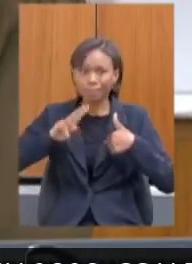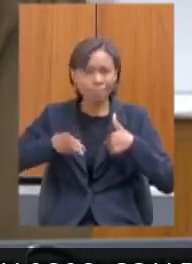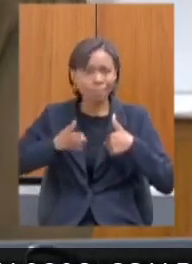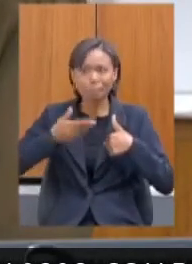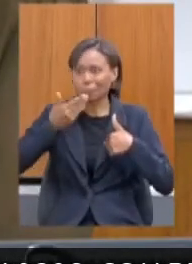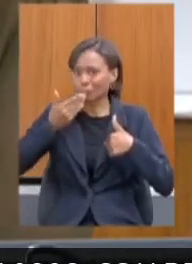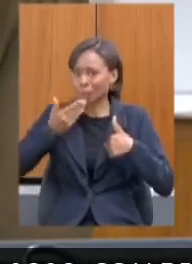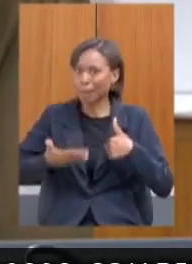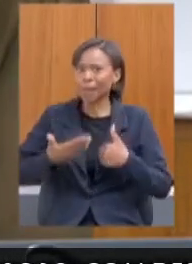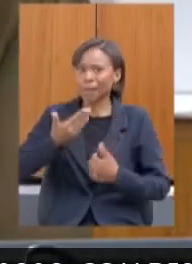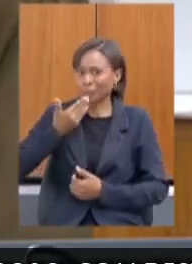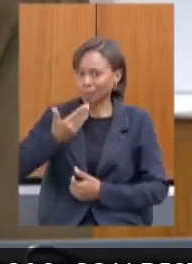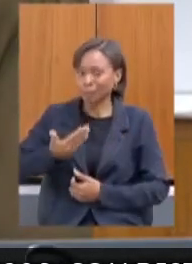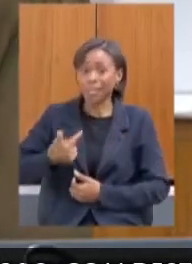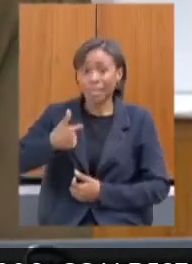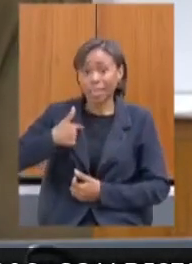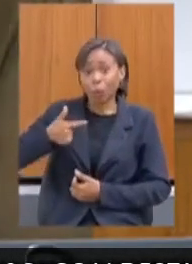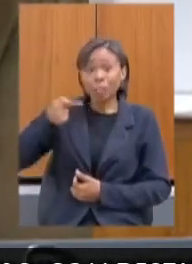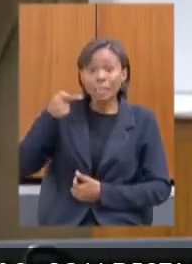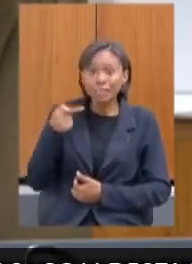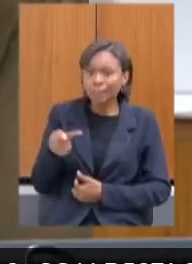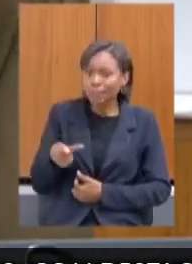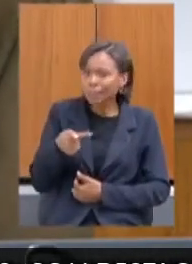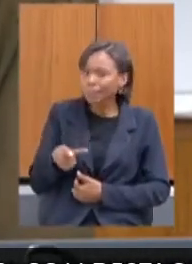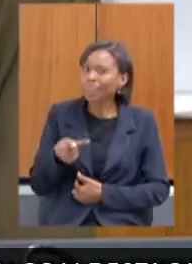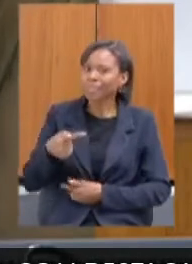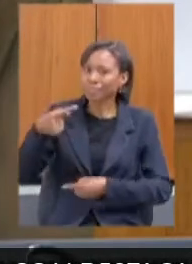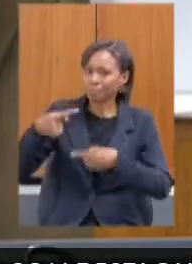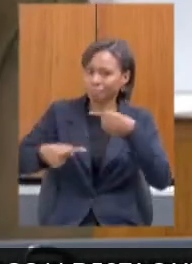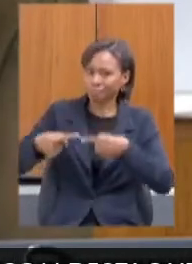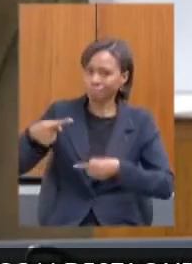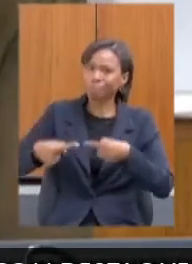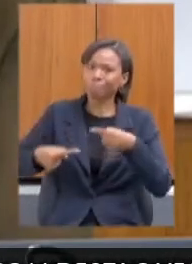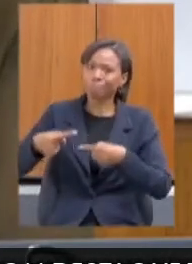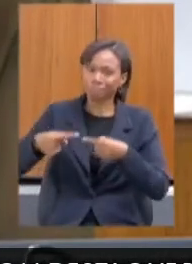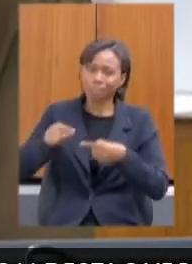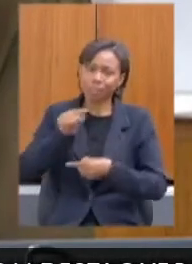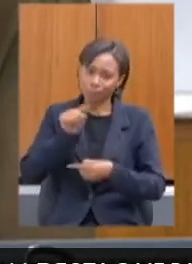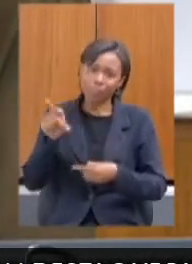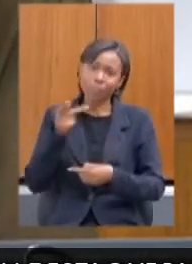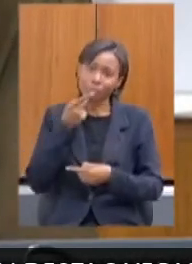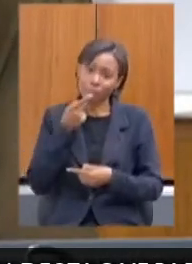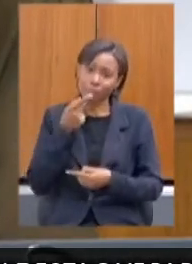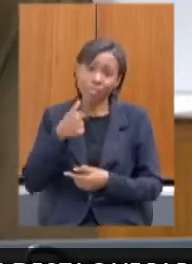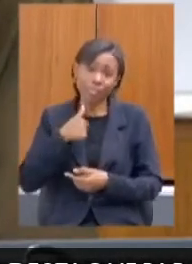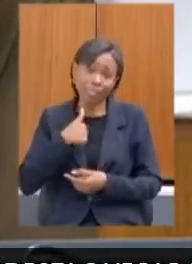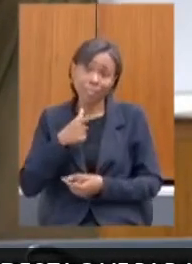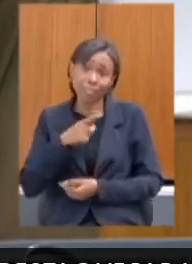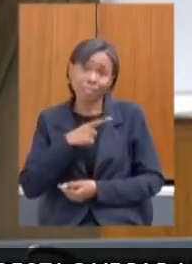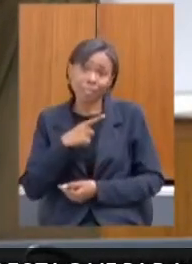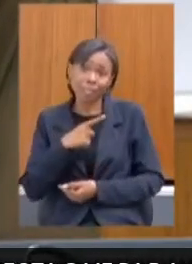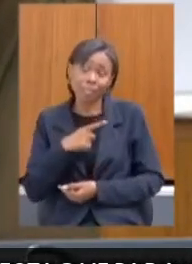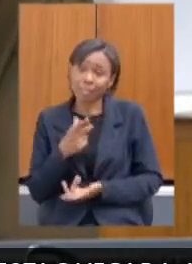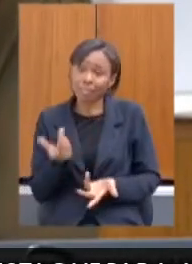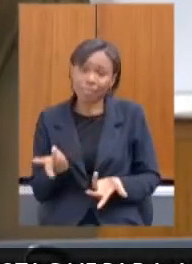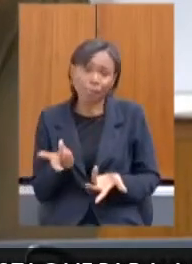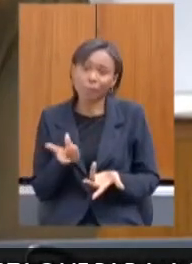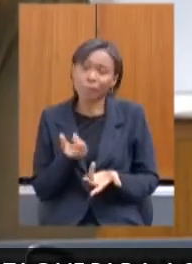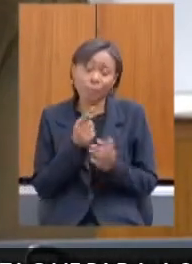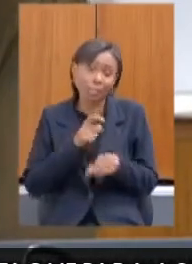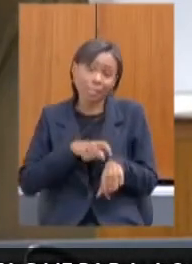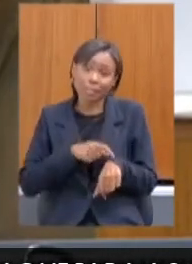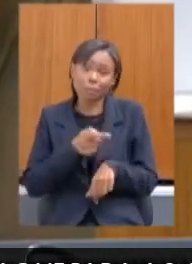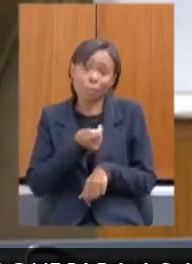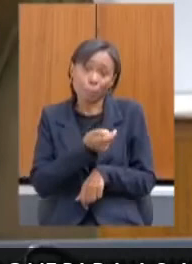e eu tenho sete políticas, e vocês falam que realmente eu tenho um orçamento minuto, eu gostaria de falar para